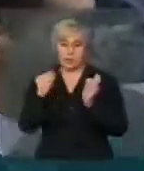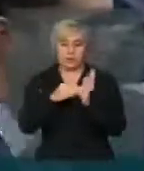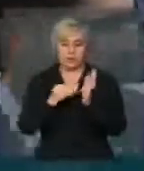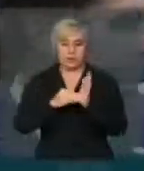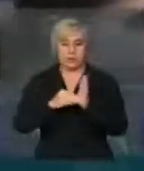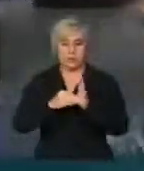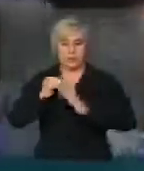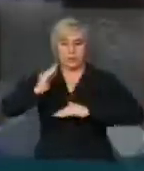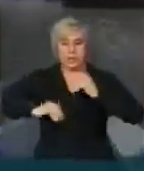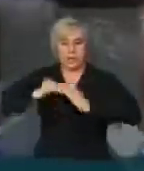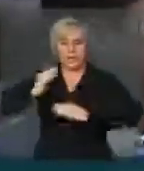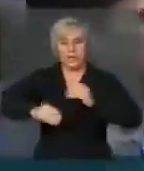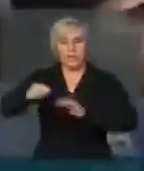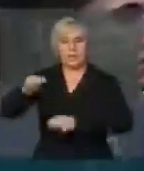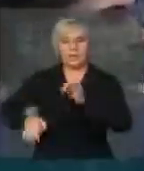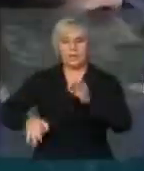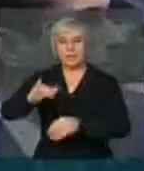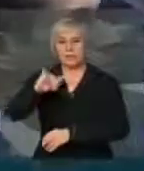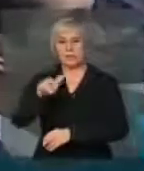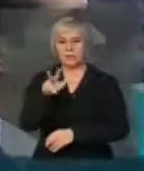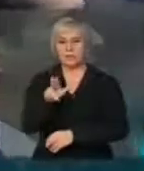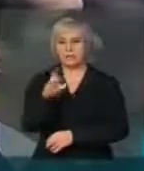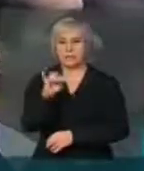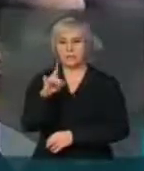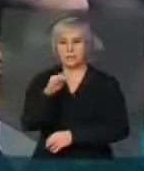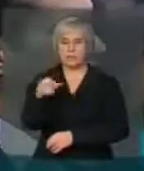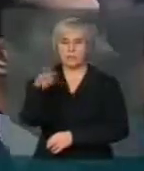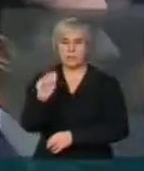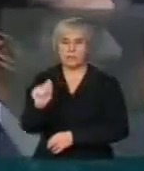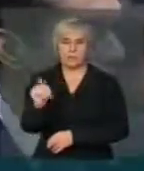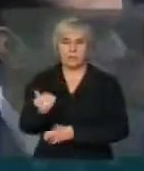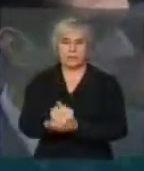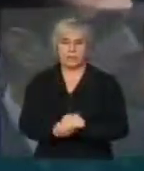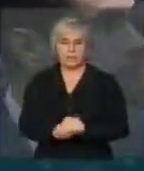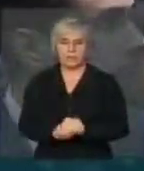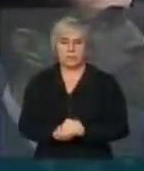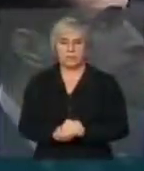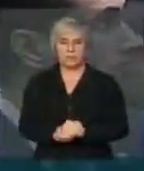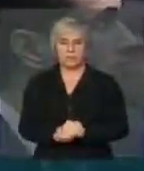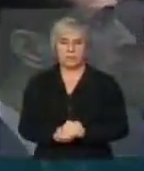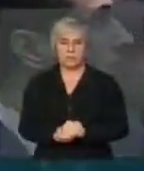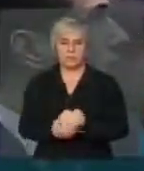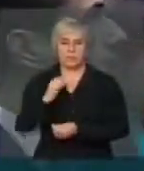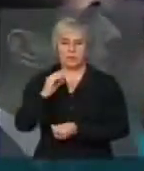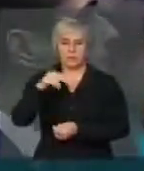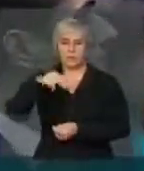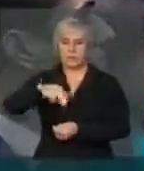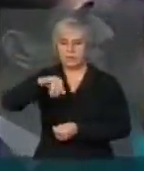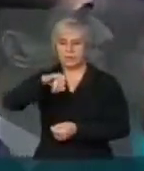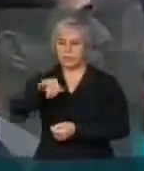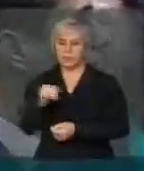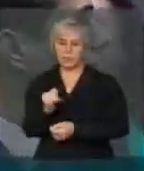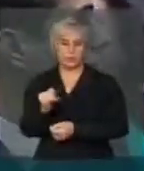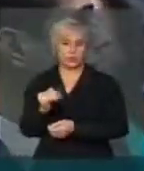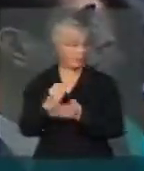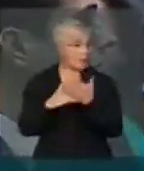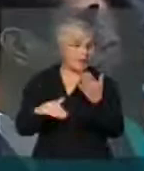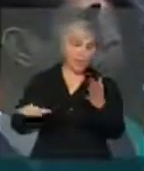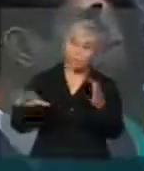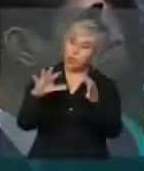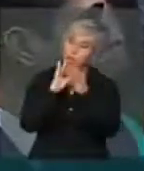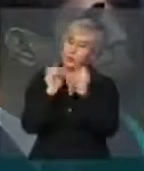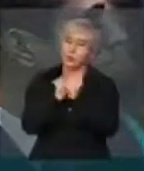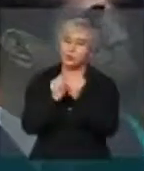jurídica. O CNJ, por unanimidade, o CNJ, por unanimidade,